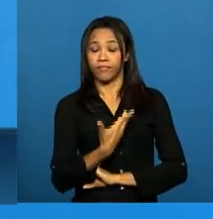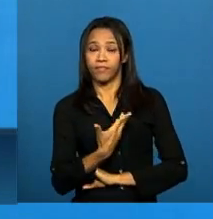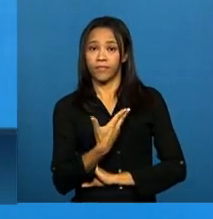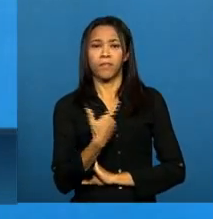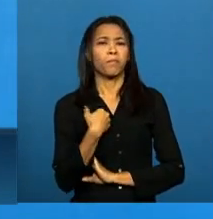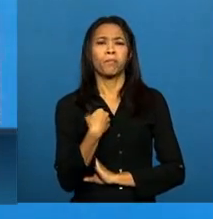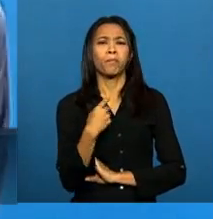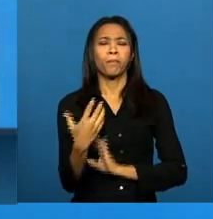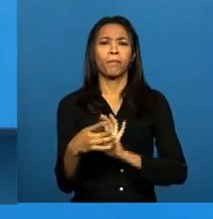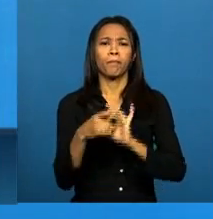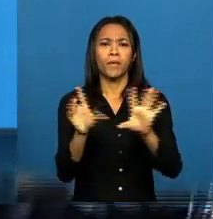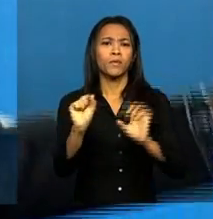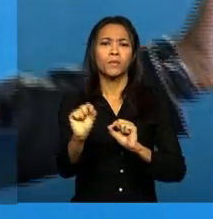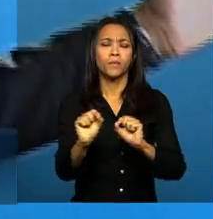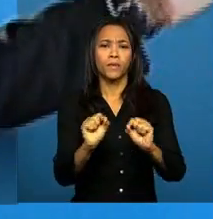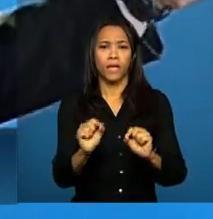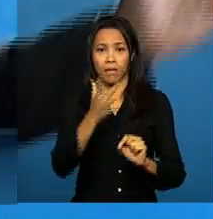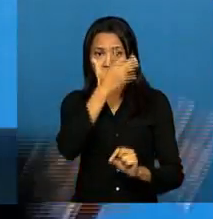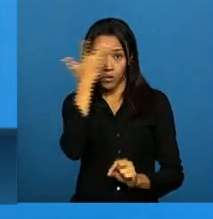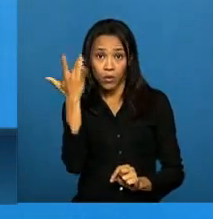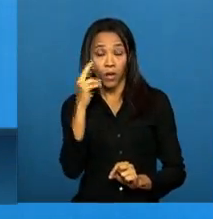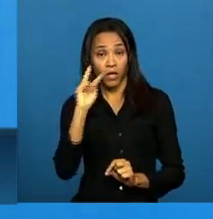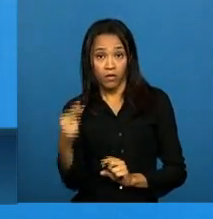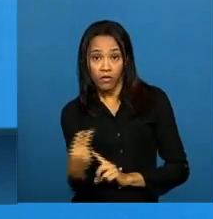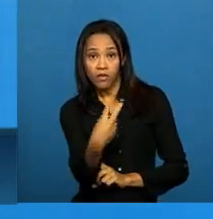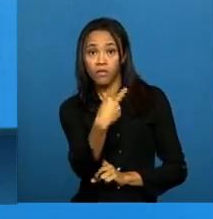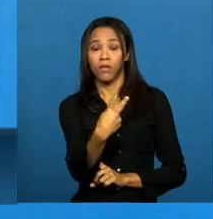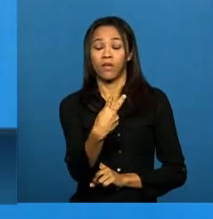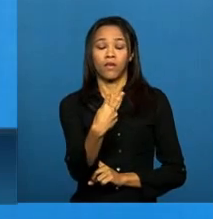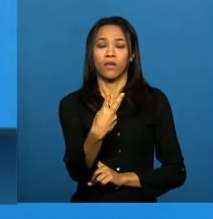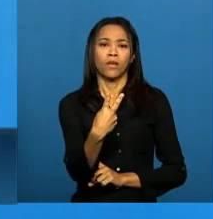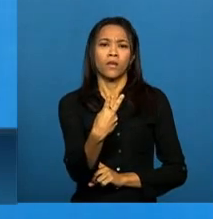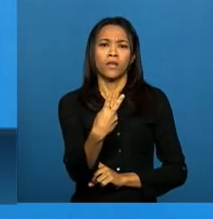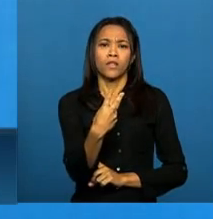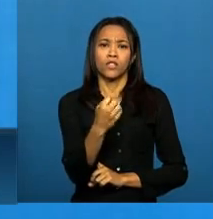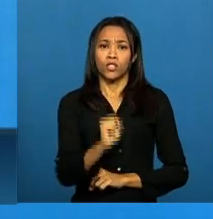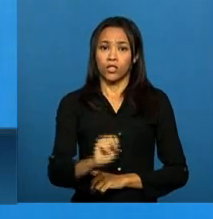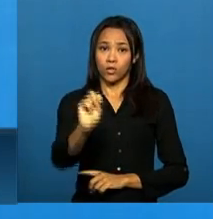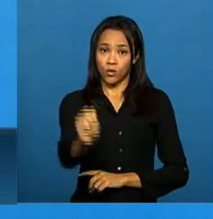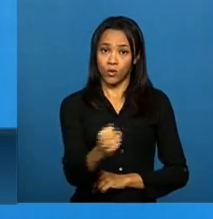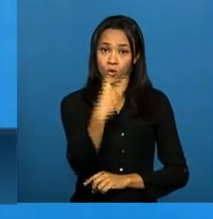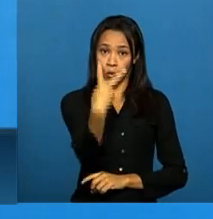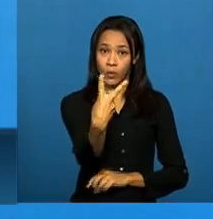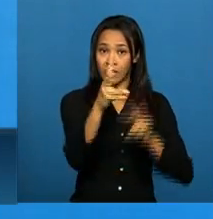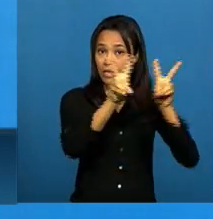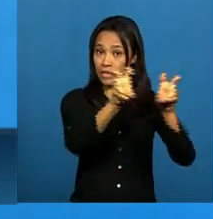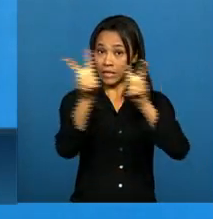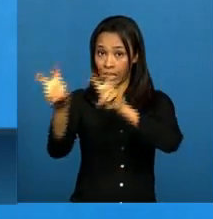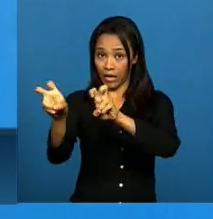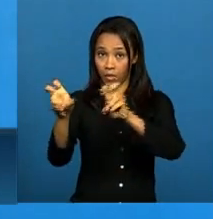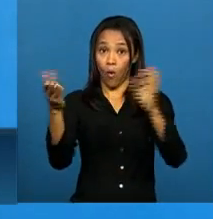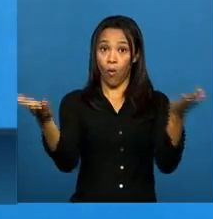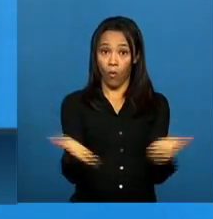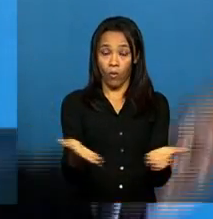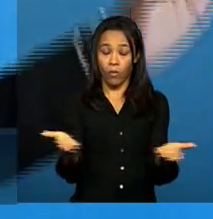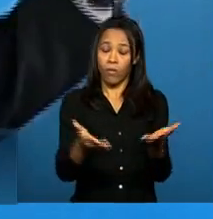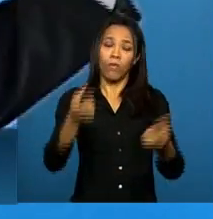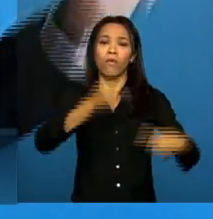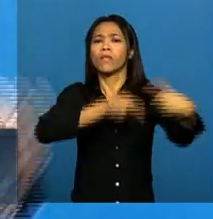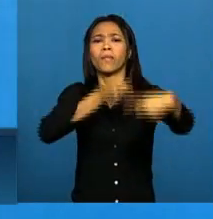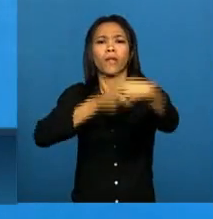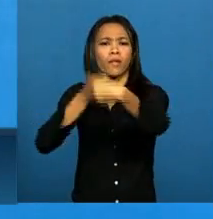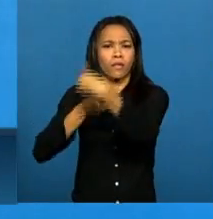permite, então, que o usuário tenha a visão dos dois temas que hoje estão em debate público,